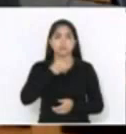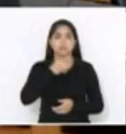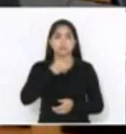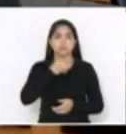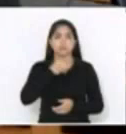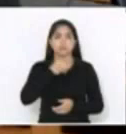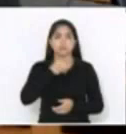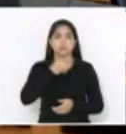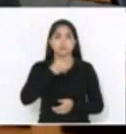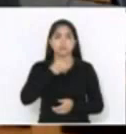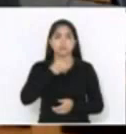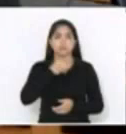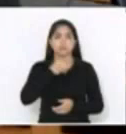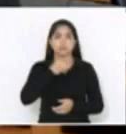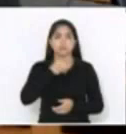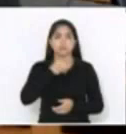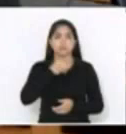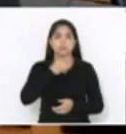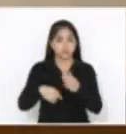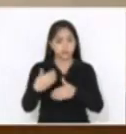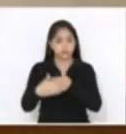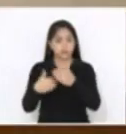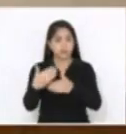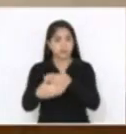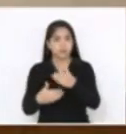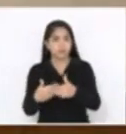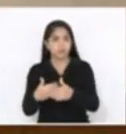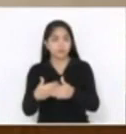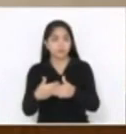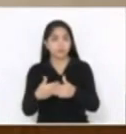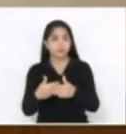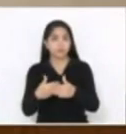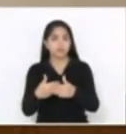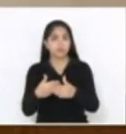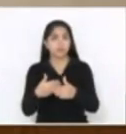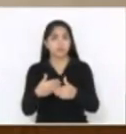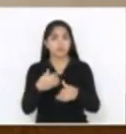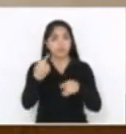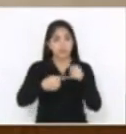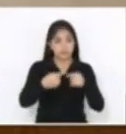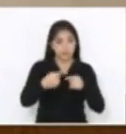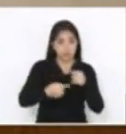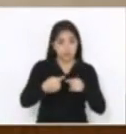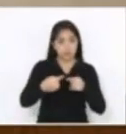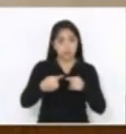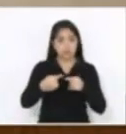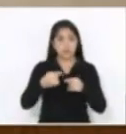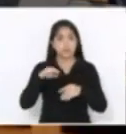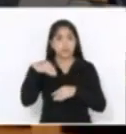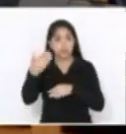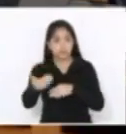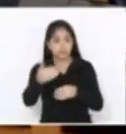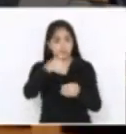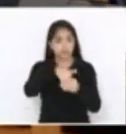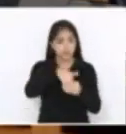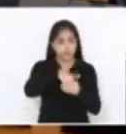ao encaminhamento? Exatamente. discussão, debate e, na sequência, a votação.